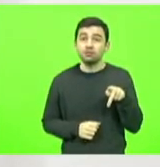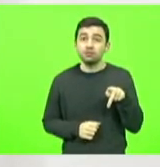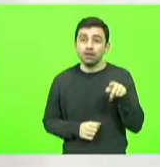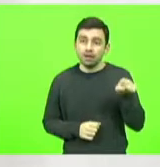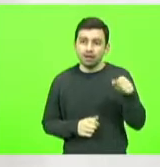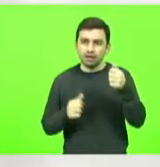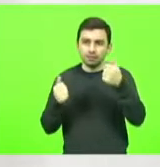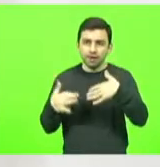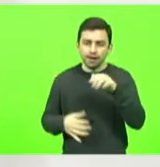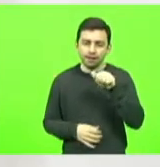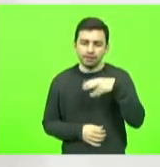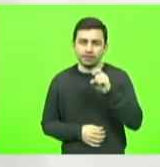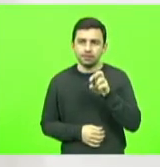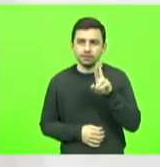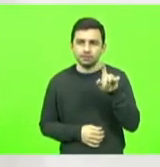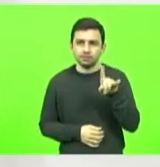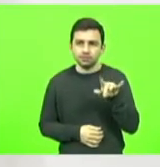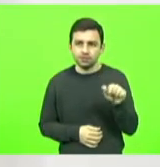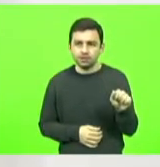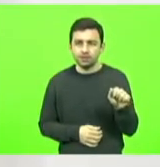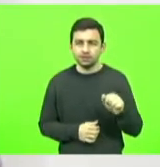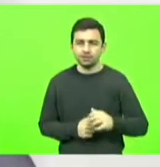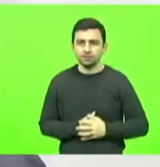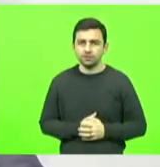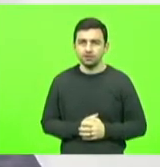Andressa Luciana Hach-Richter,